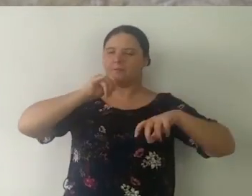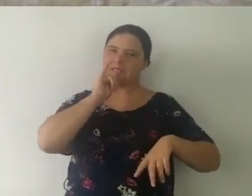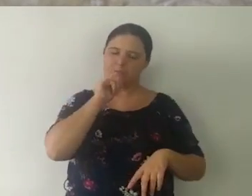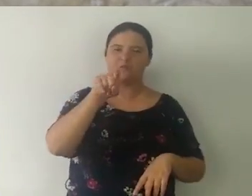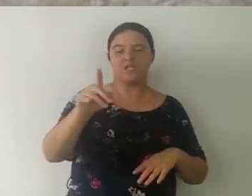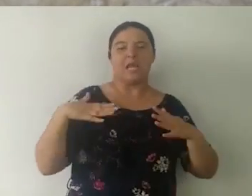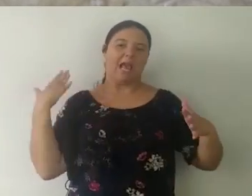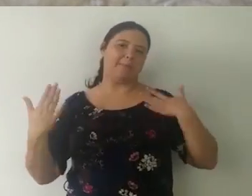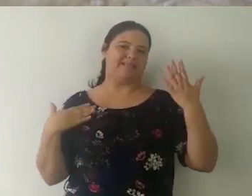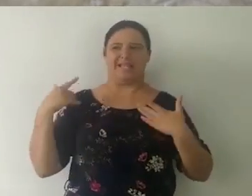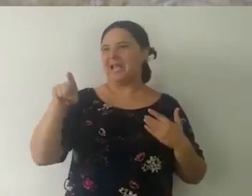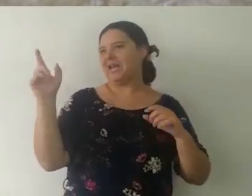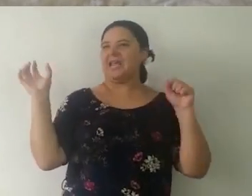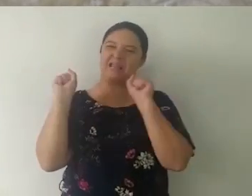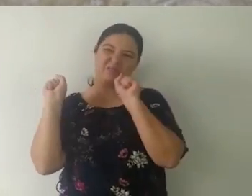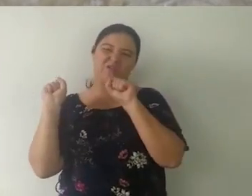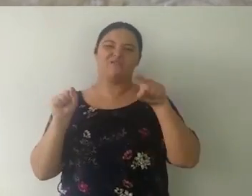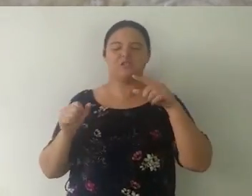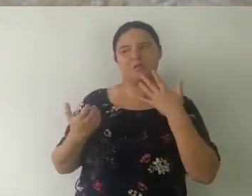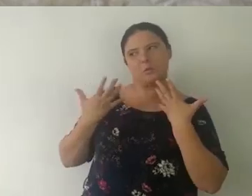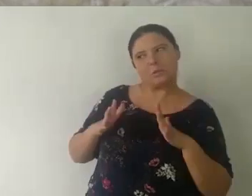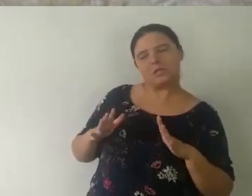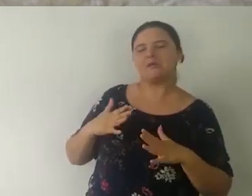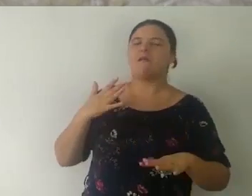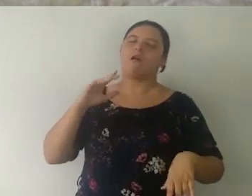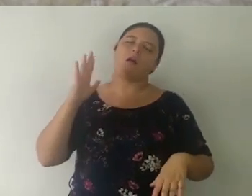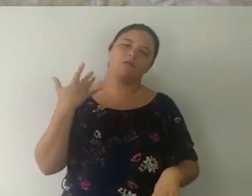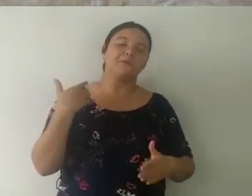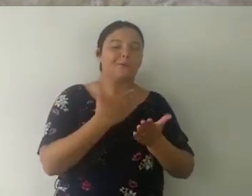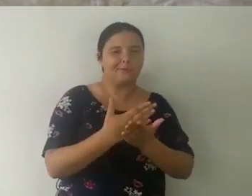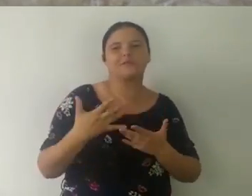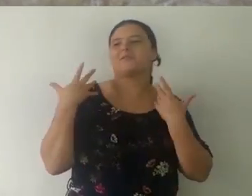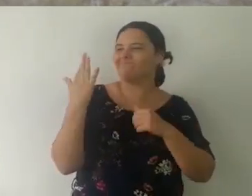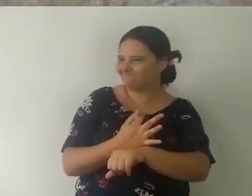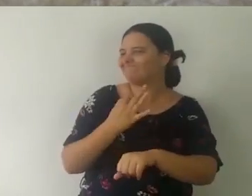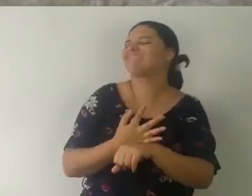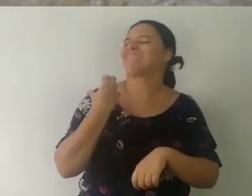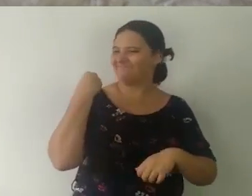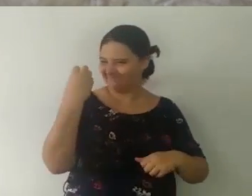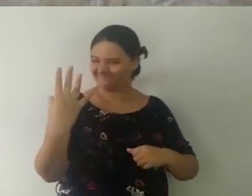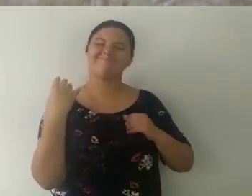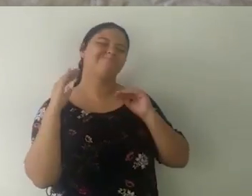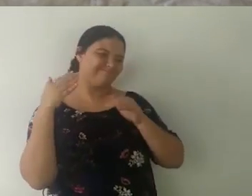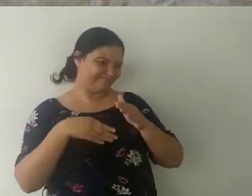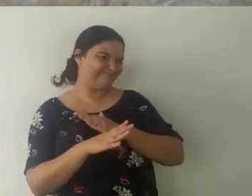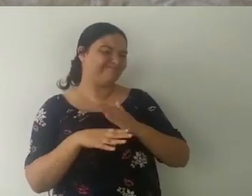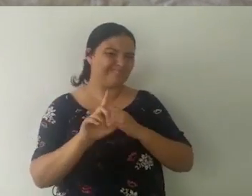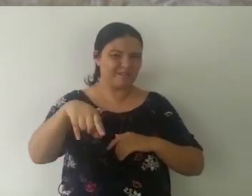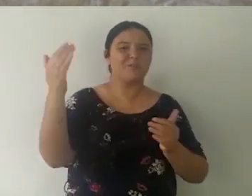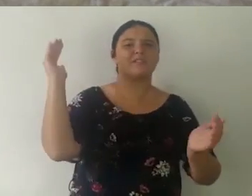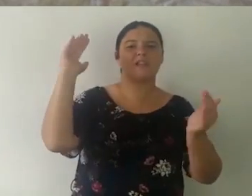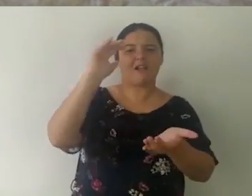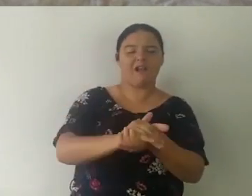conversar? Ele adora sair e você não gosta. Aí no começo do relacionamento, você sai, vai pra balada com ele, viaja e tal.